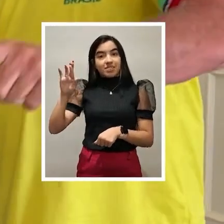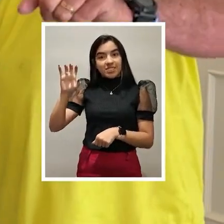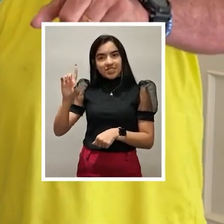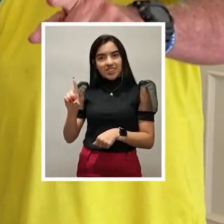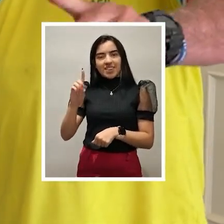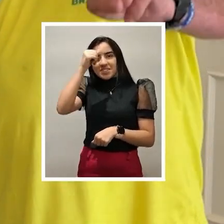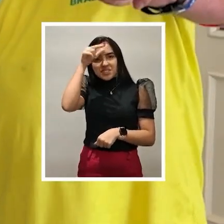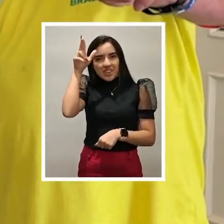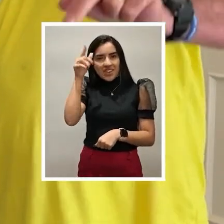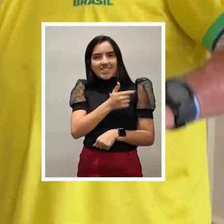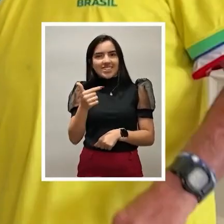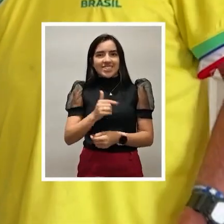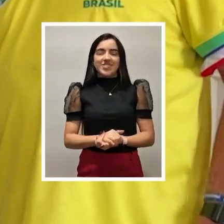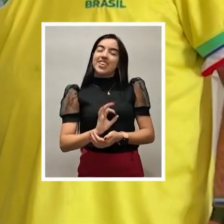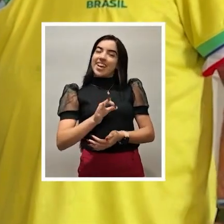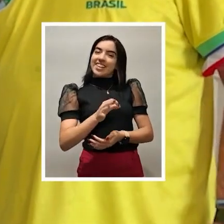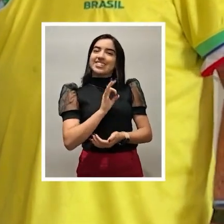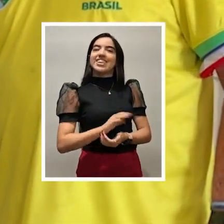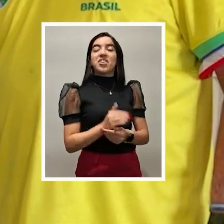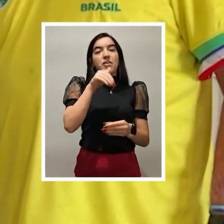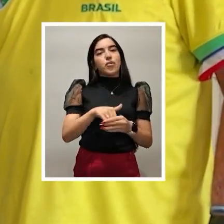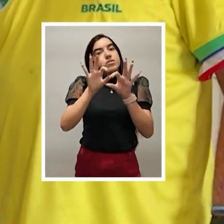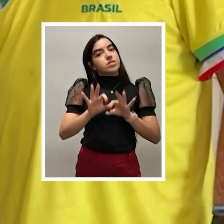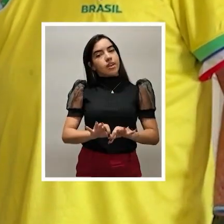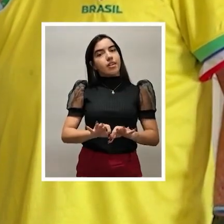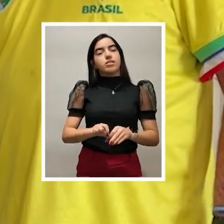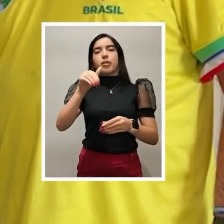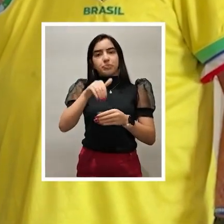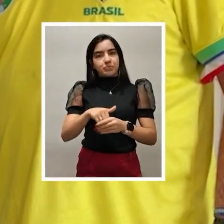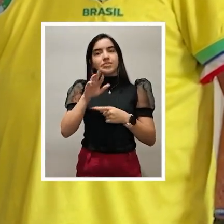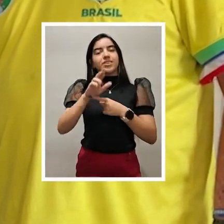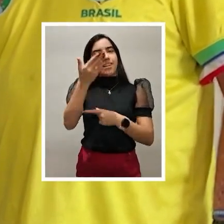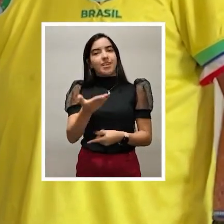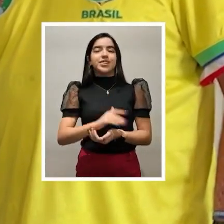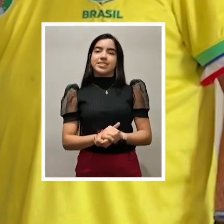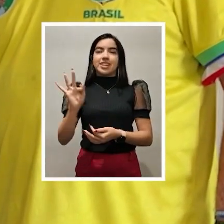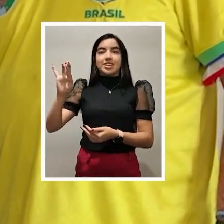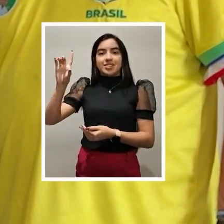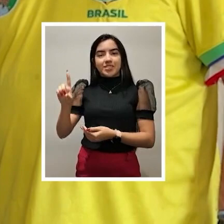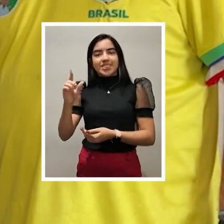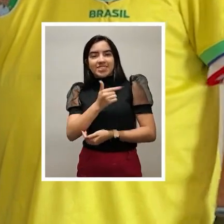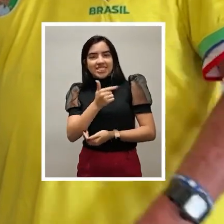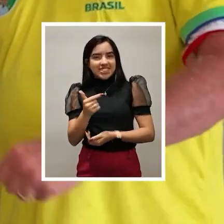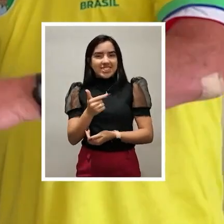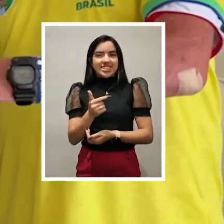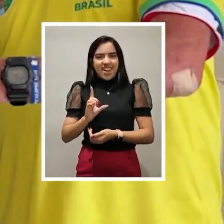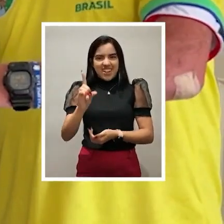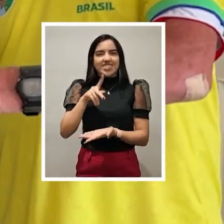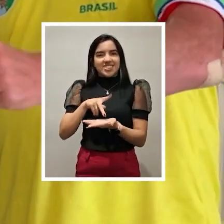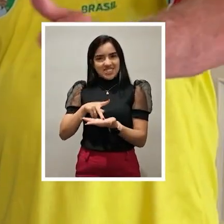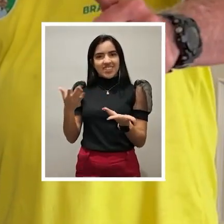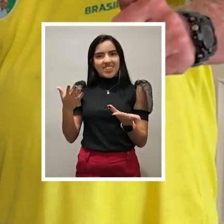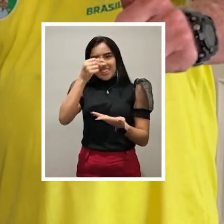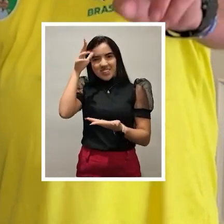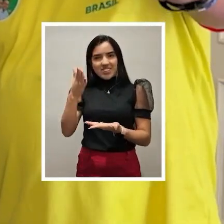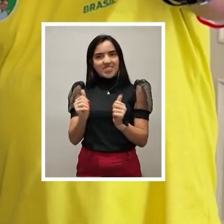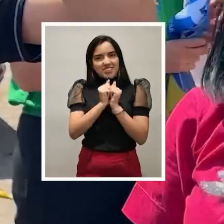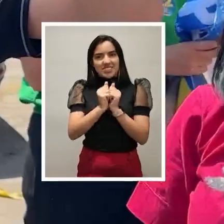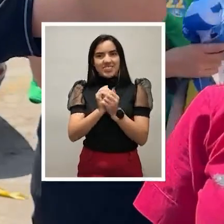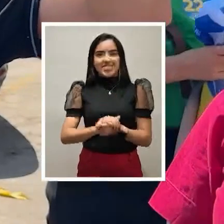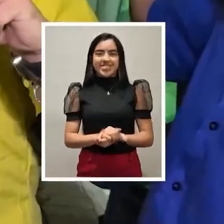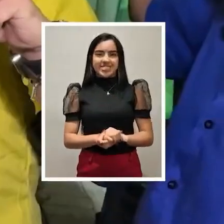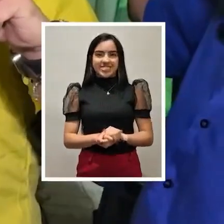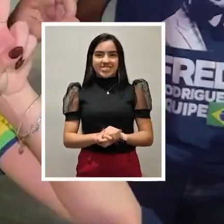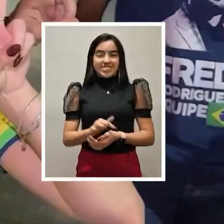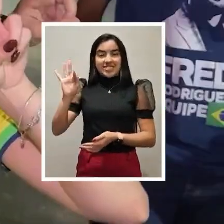Fred, prefeito 22. É isso aí, pessoal. Voto útil é o voto que te representa. Fred Rodrigues, 22, é a direita de verdade na prefeitura. Tamo junto.